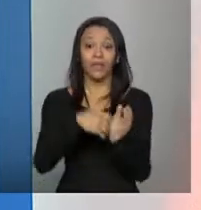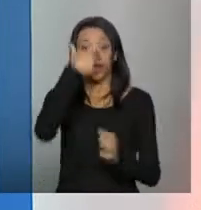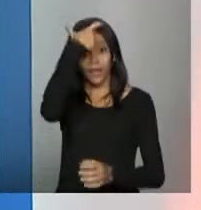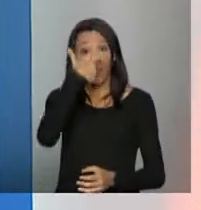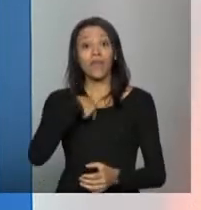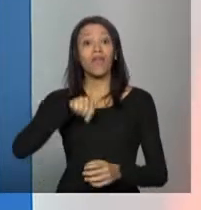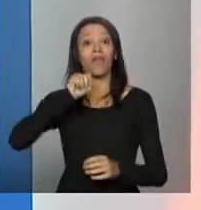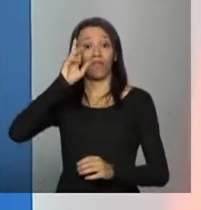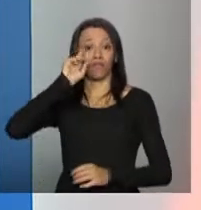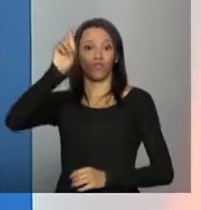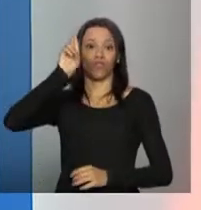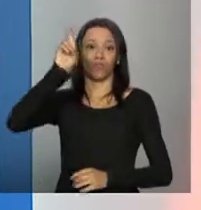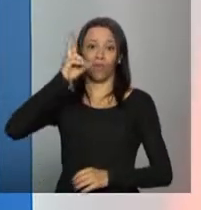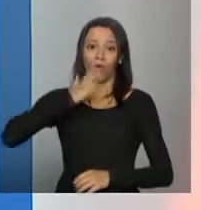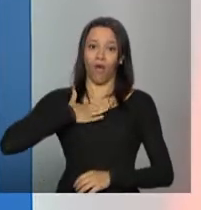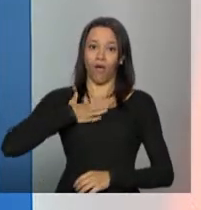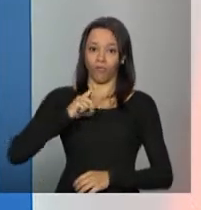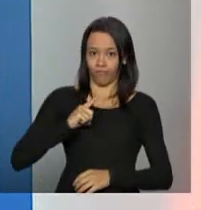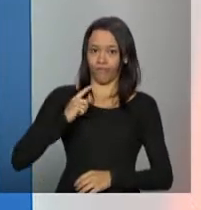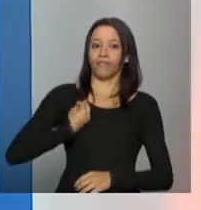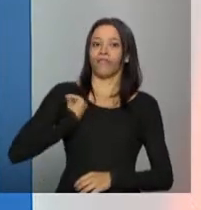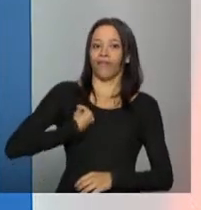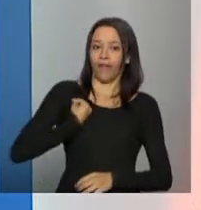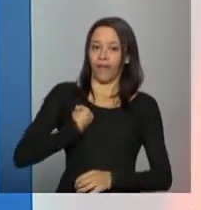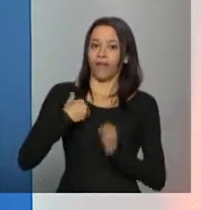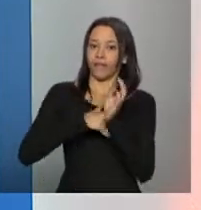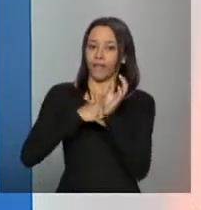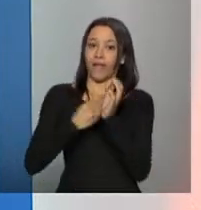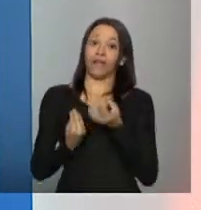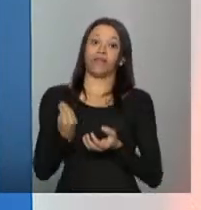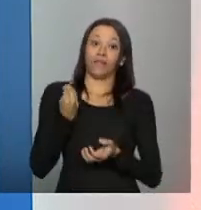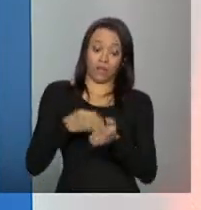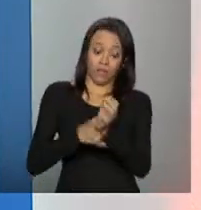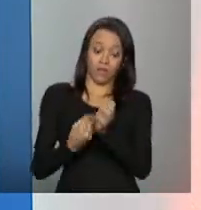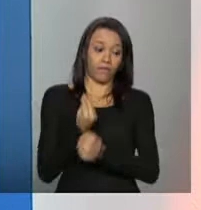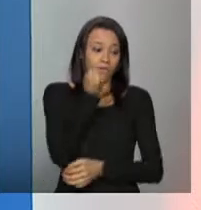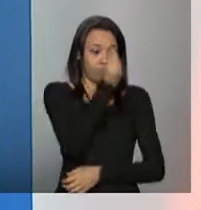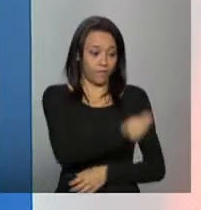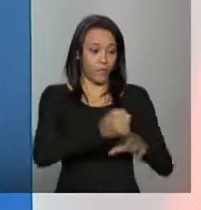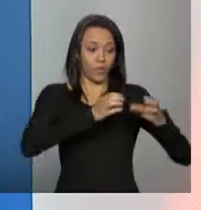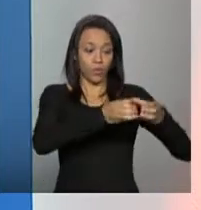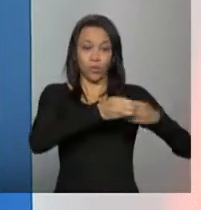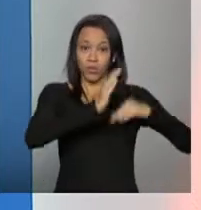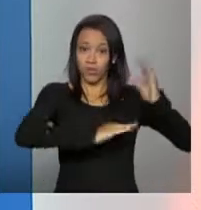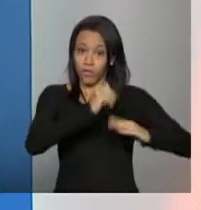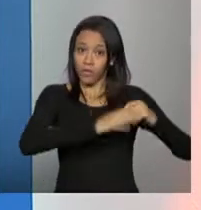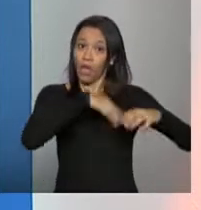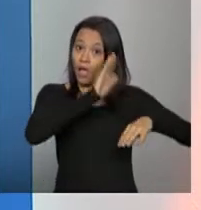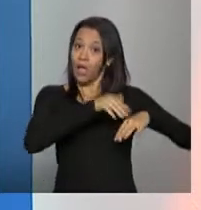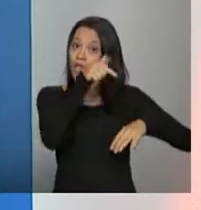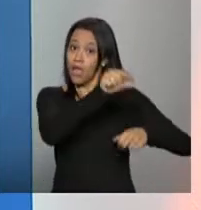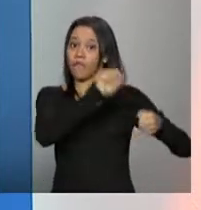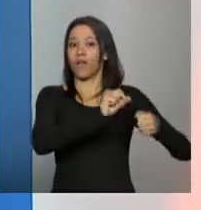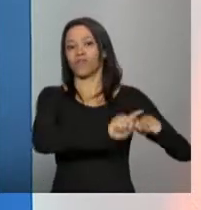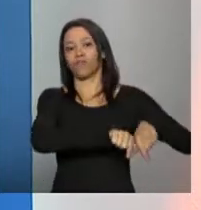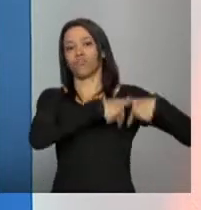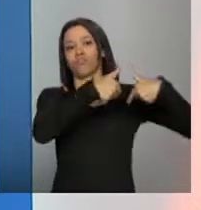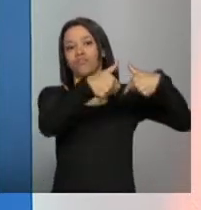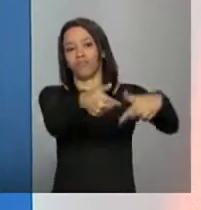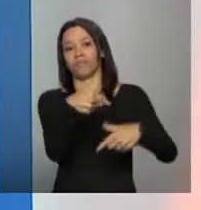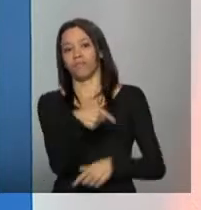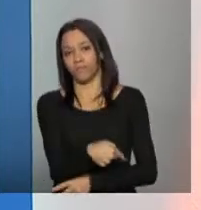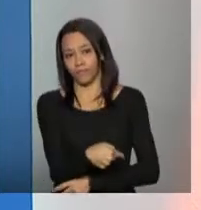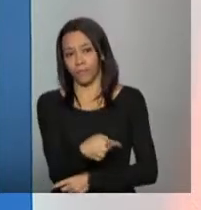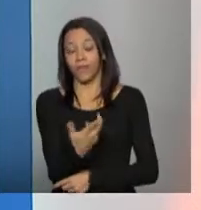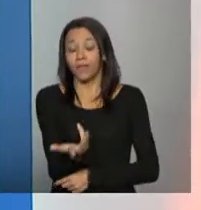senha, ele delega pra sua equipe, e essa equipe tá apta, então, a fazer esse trabalho. Um conselho que a gente dá, e a gente